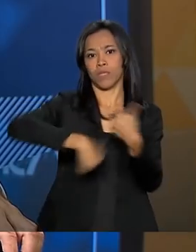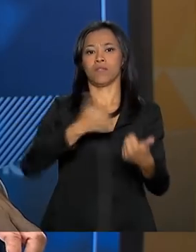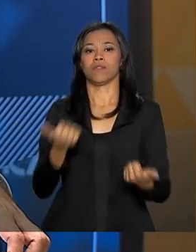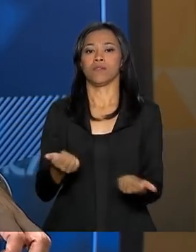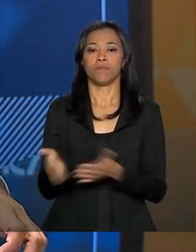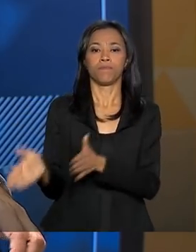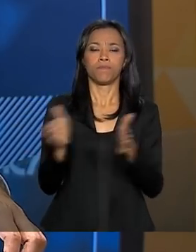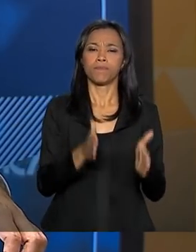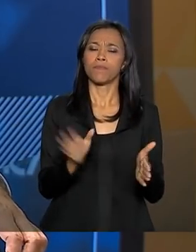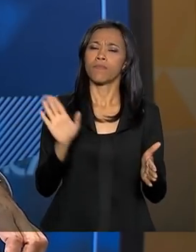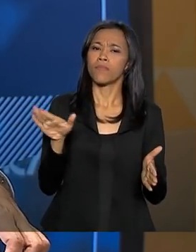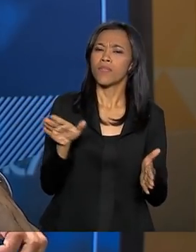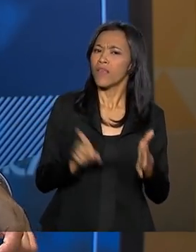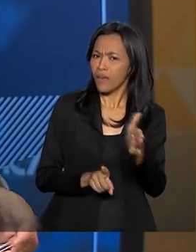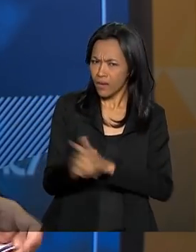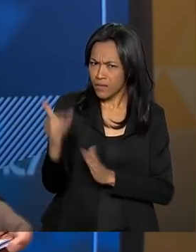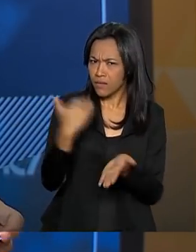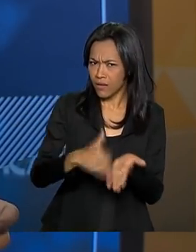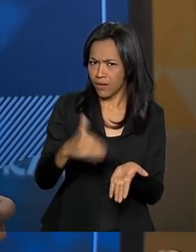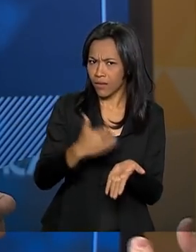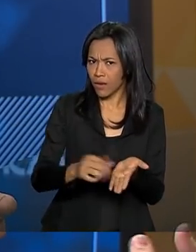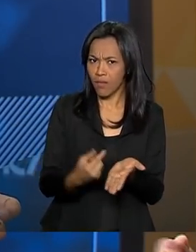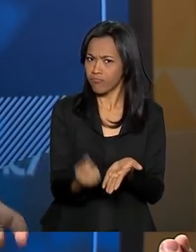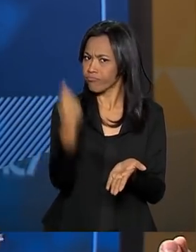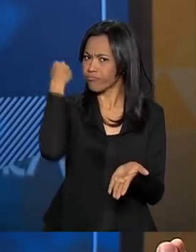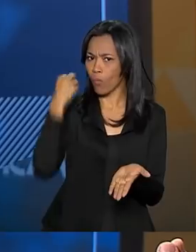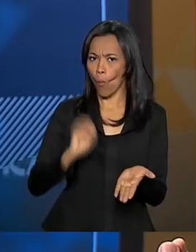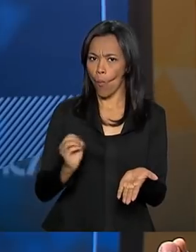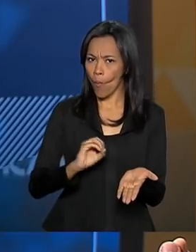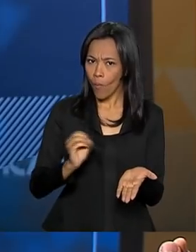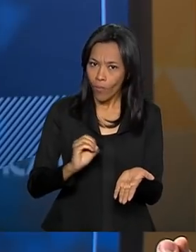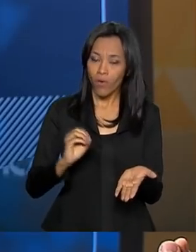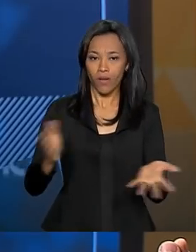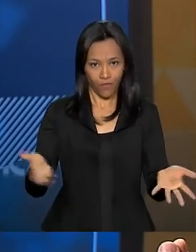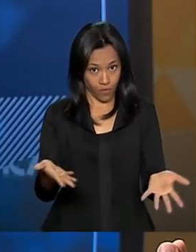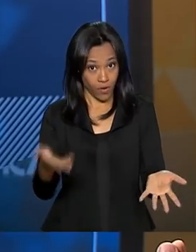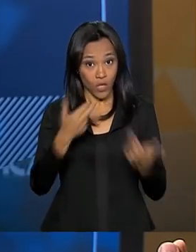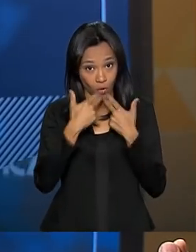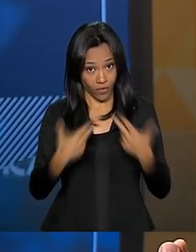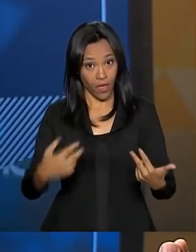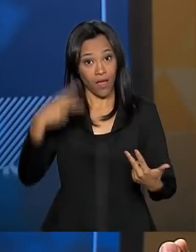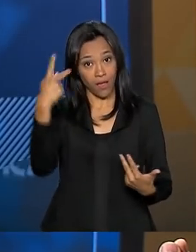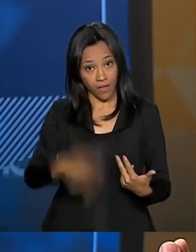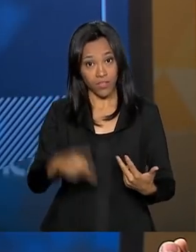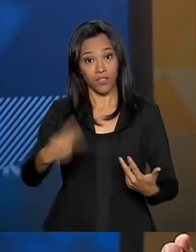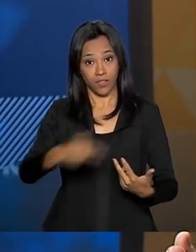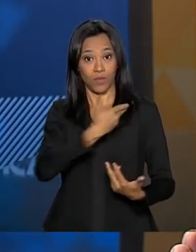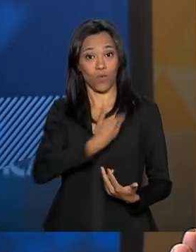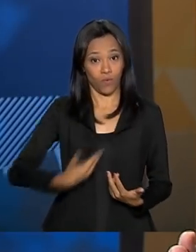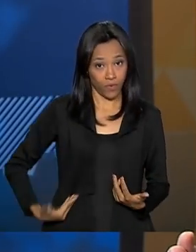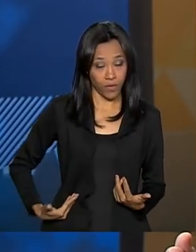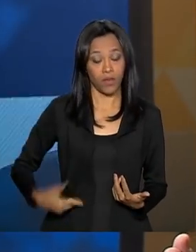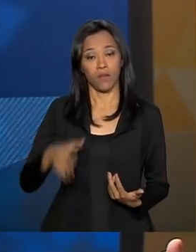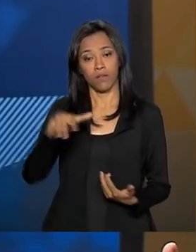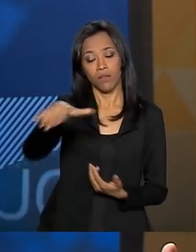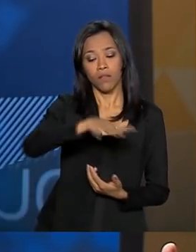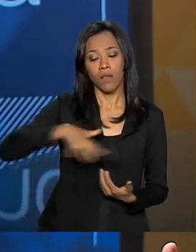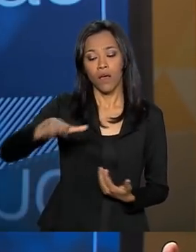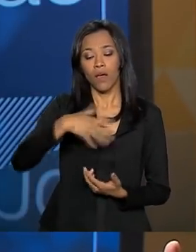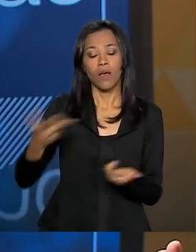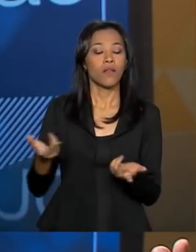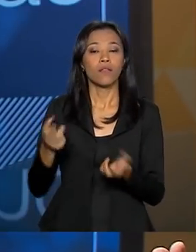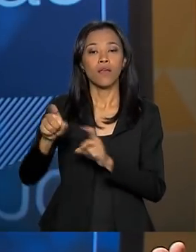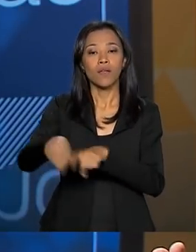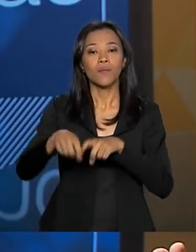questão da própria criação da secretaria? Ela não existia, foi uma inovação desse governo, capitaneado na área da agricultura pela